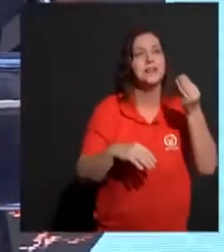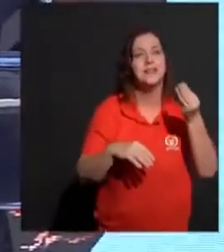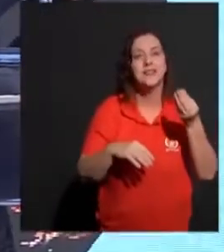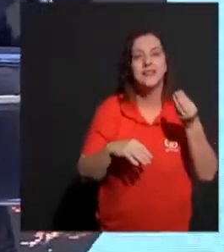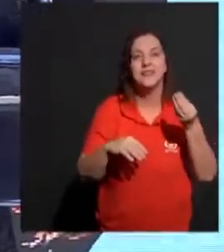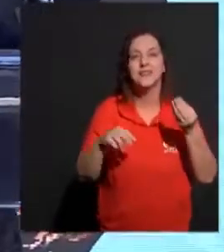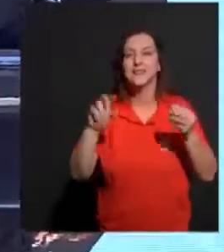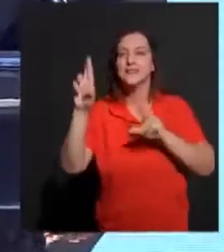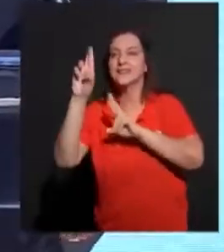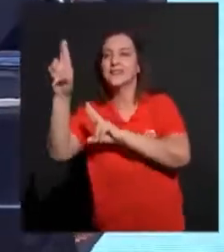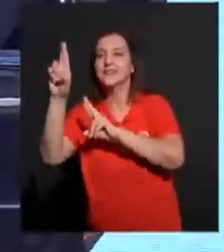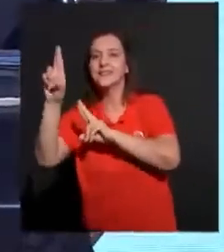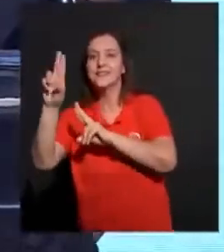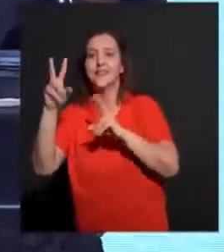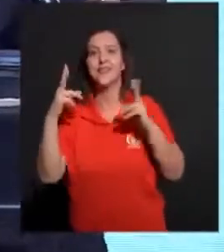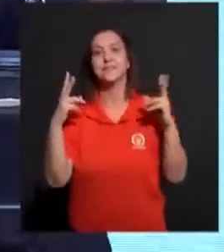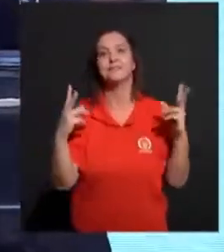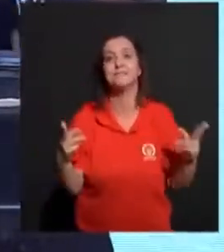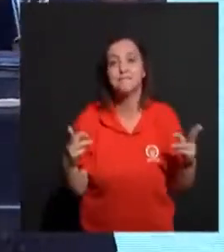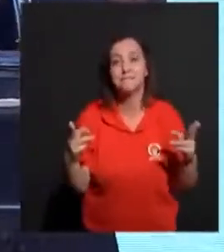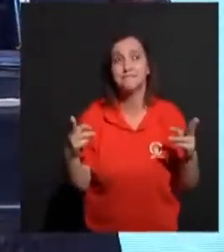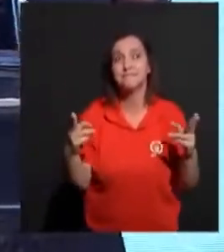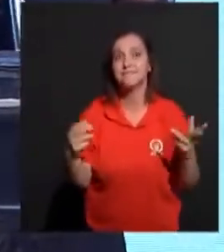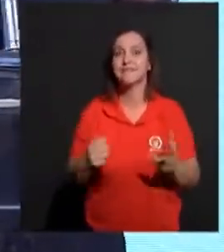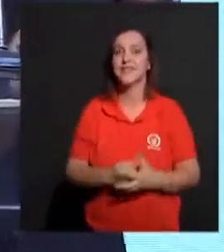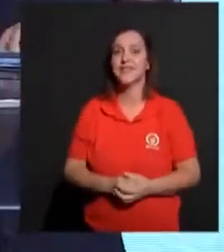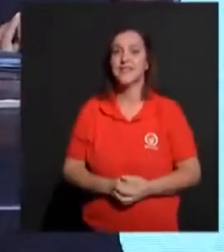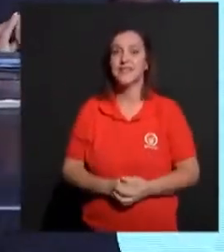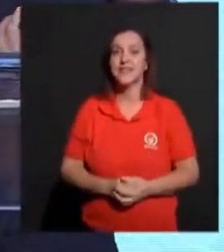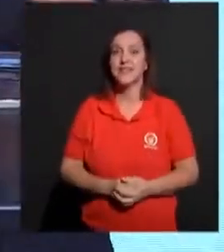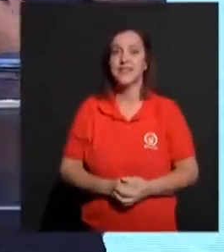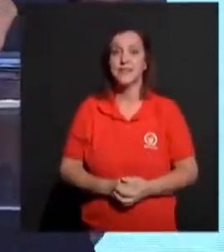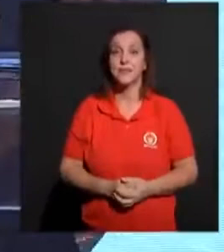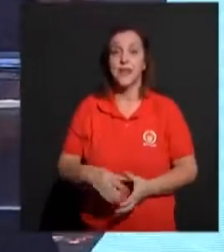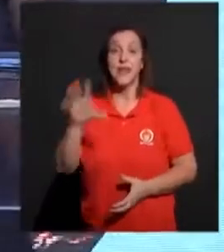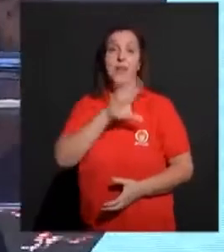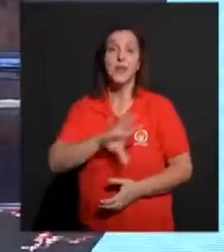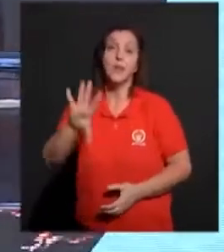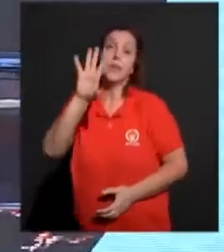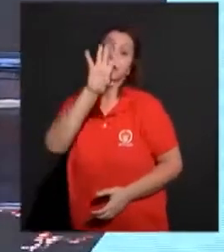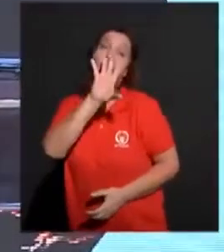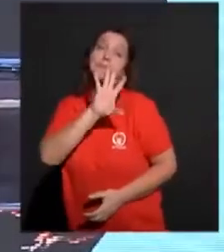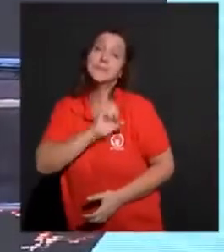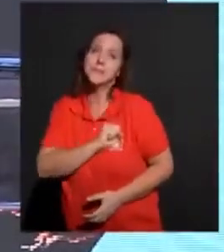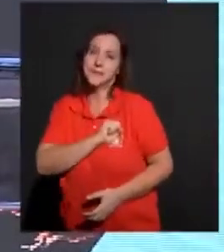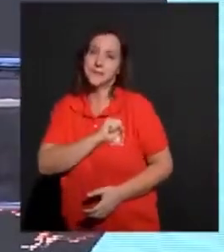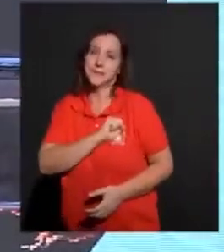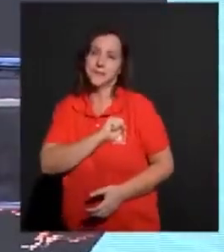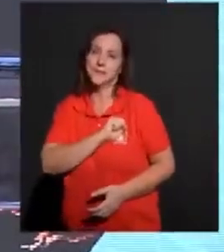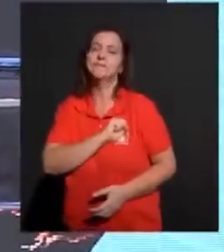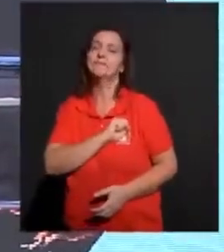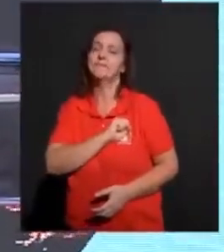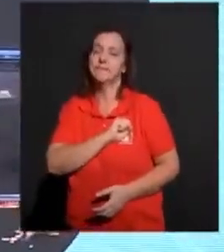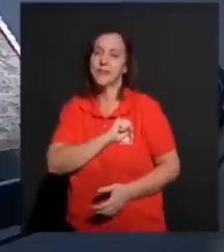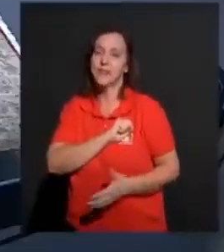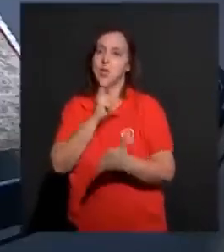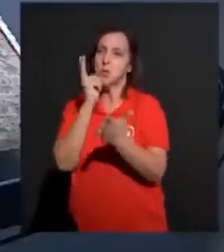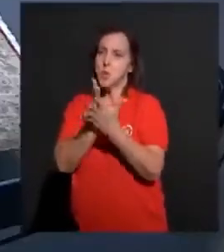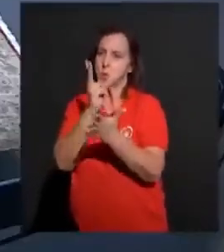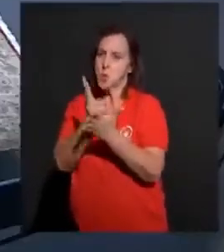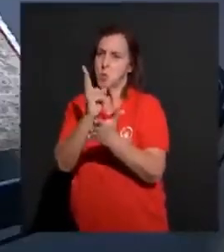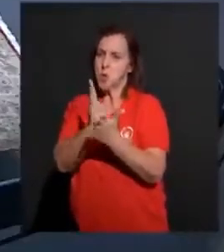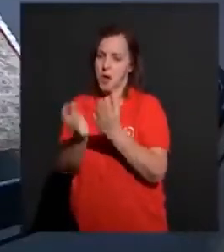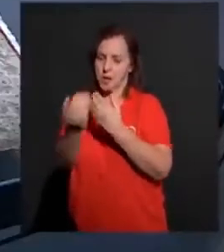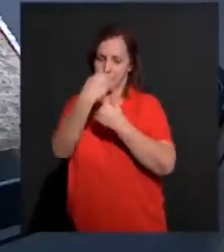experiência de podermos vê-lo na totalidade. E o amor, ele precisa permanecer.